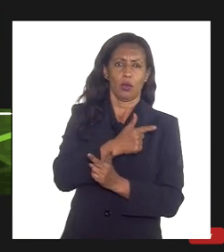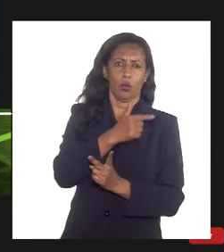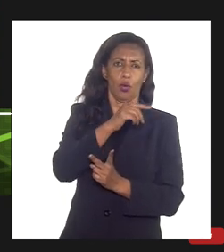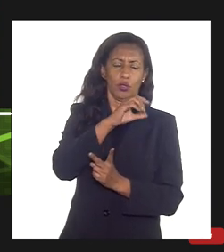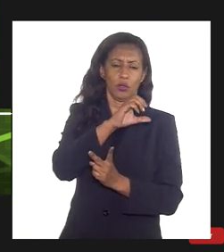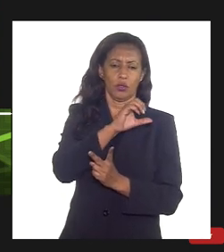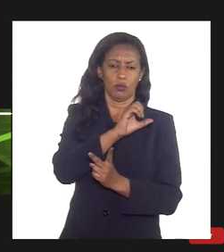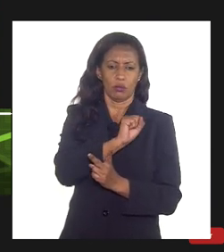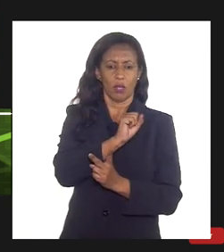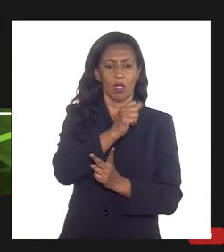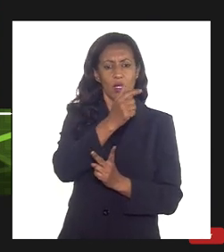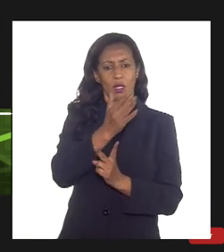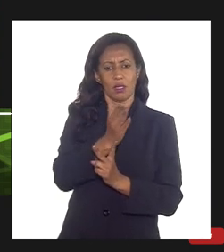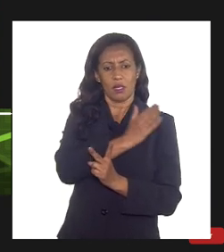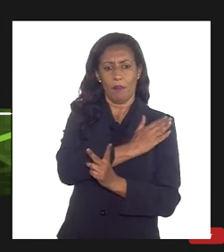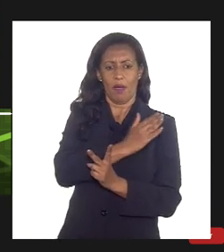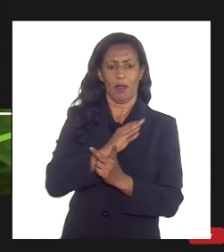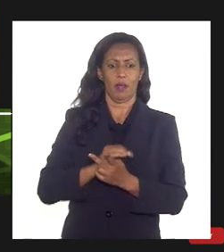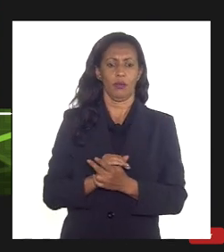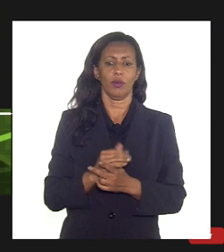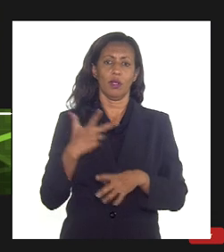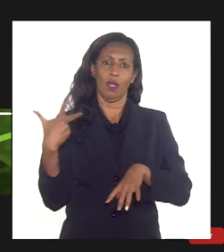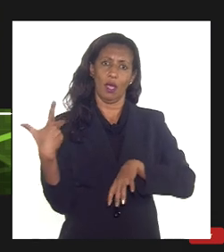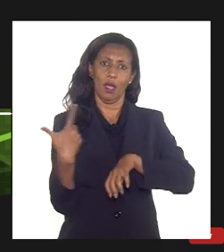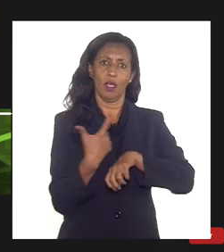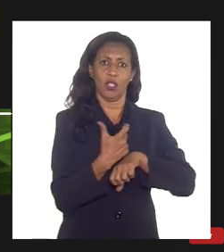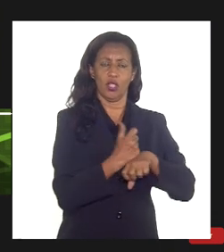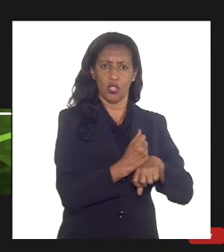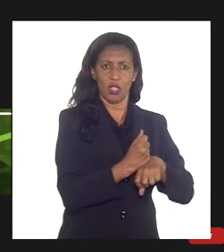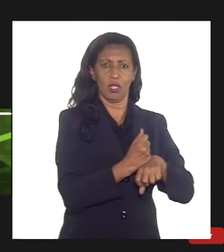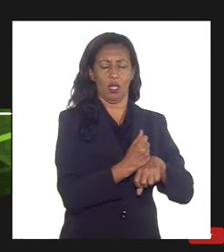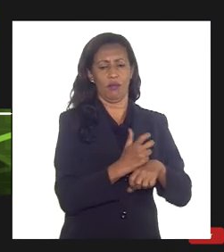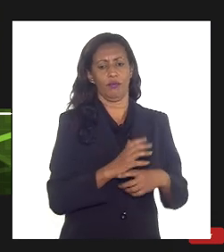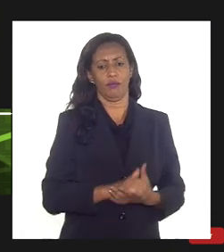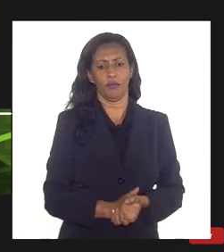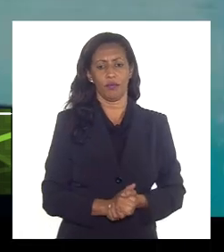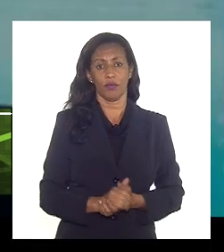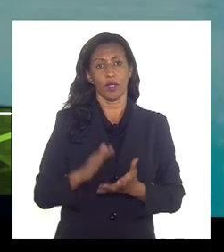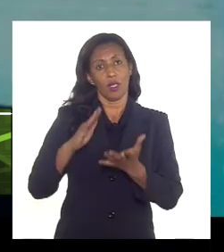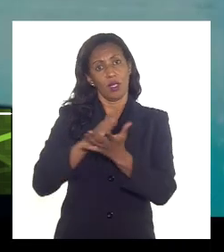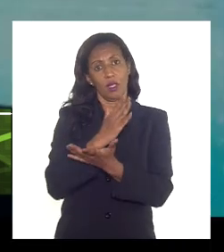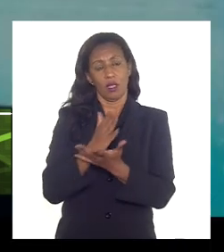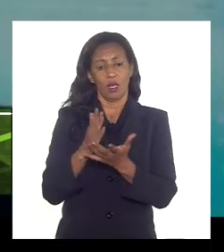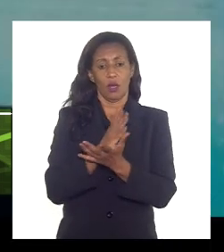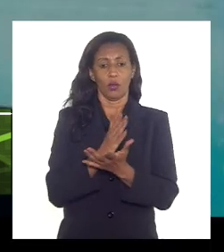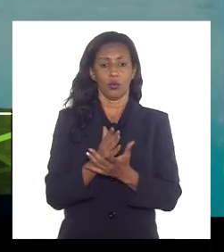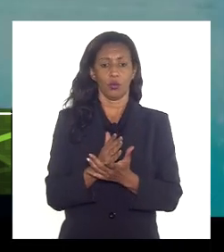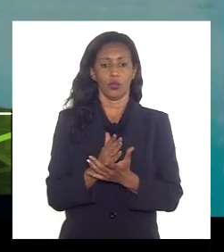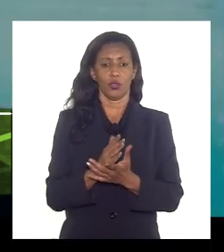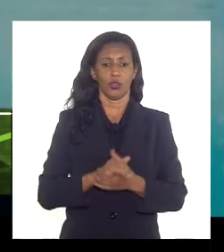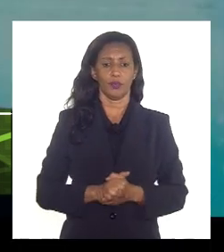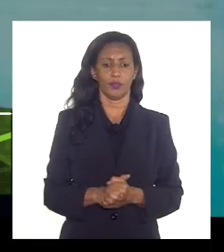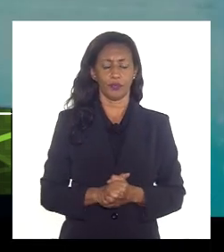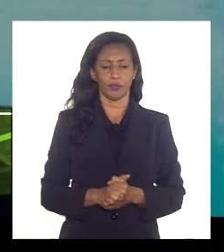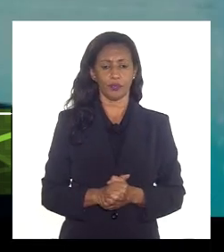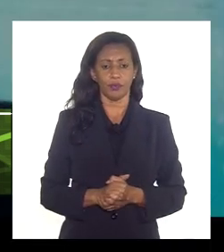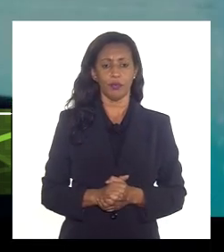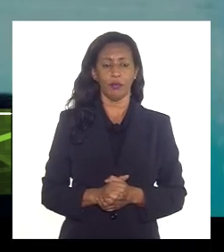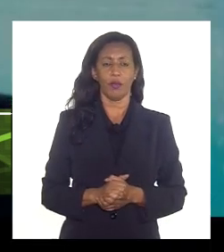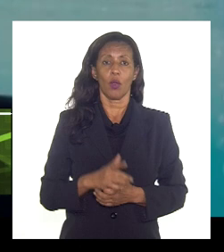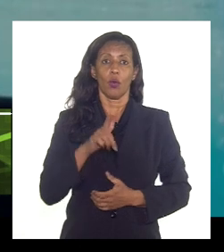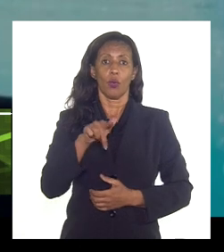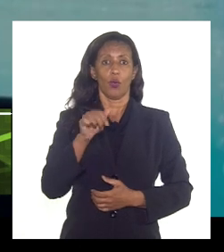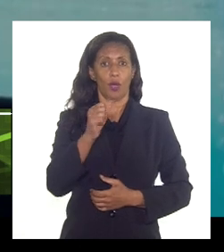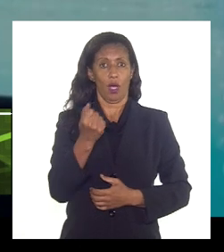rica em CO2 e isso é reinjetado aí no reservatório em alguns casos como eu falei a reinjeção de